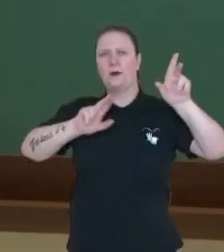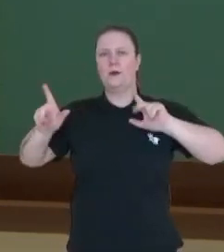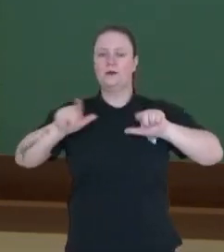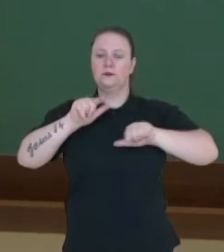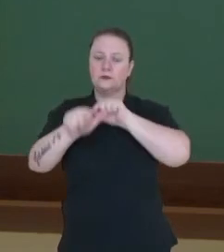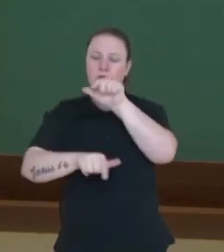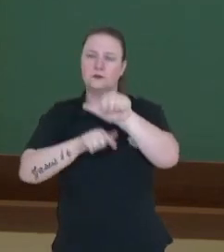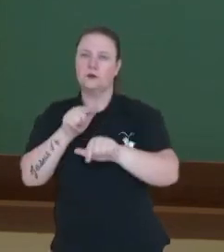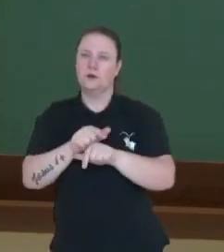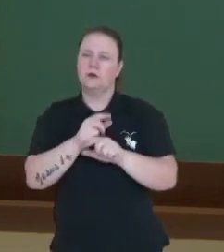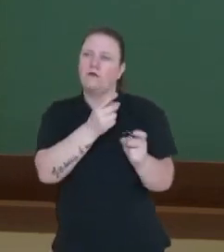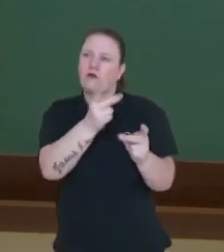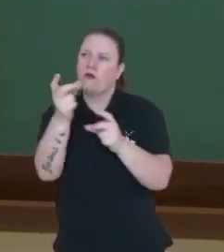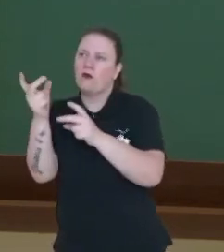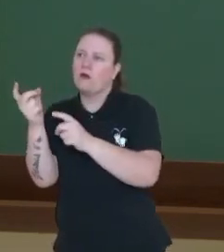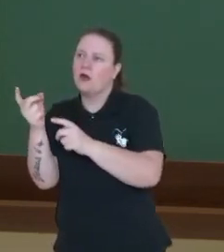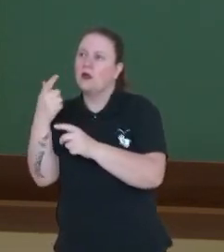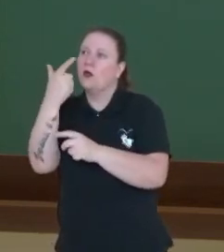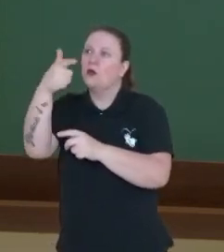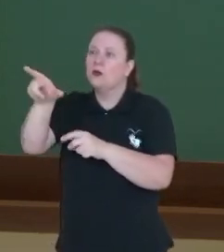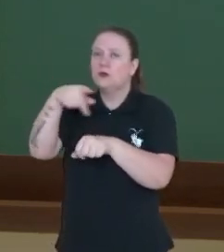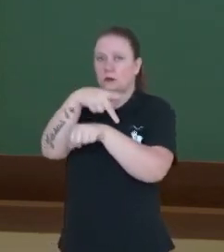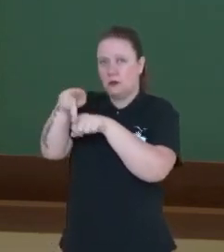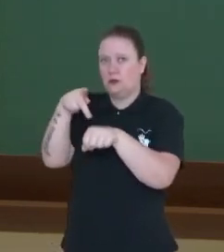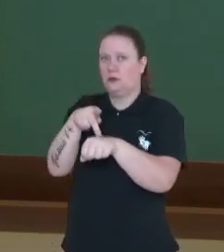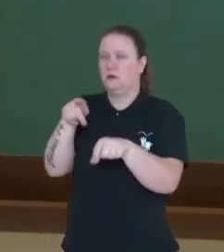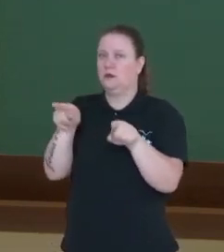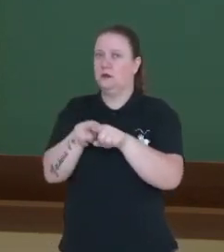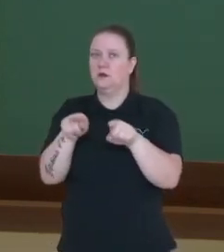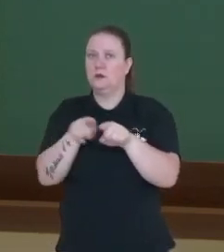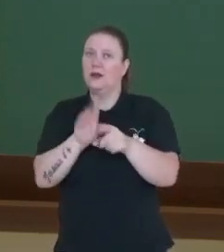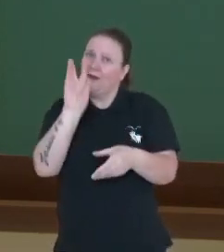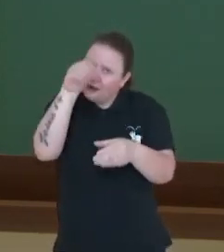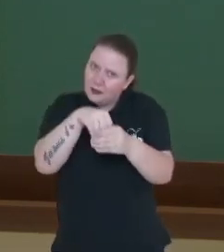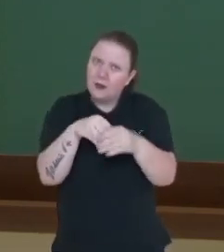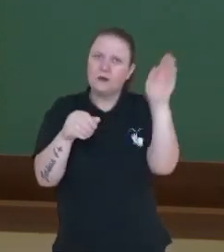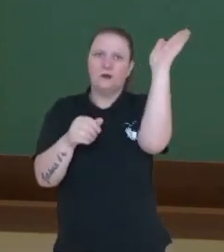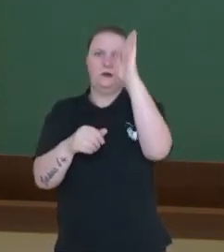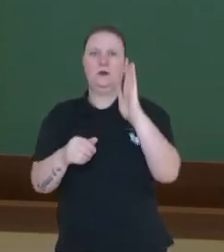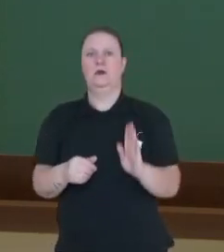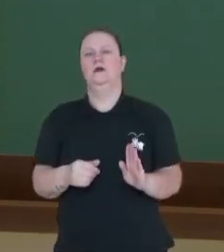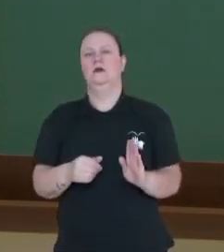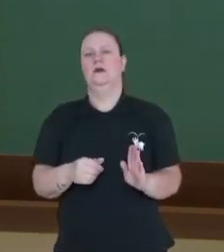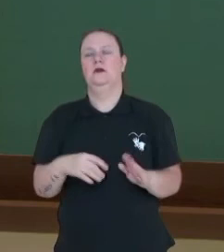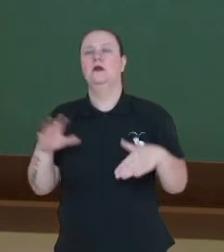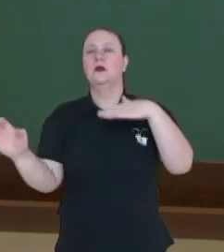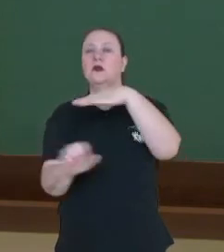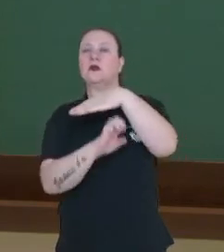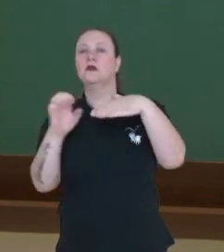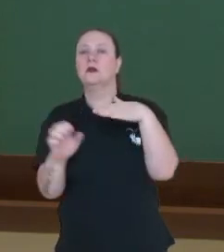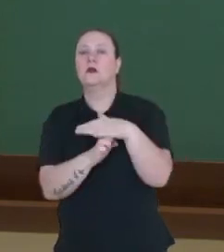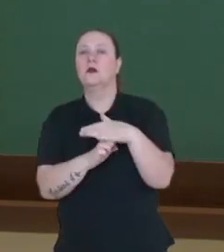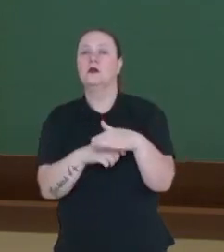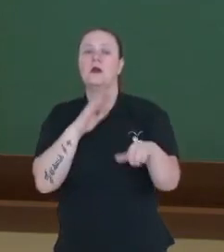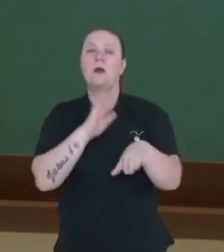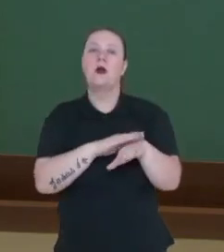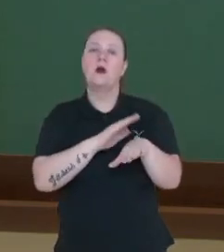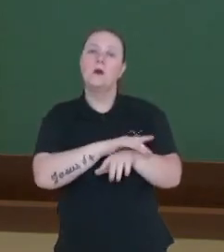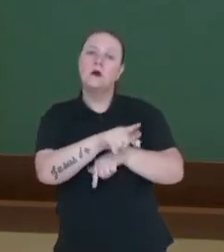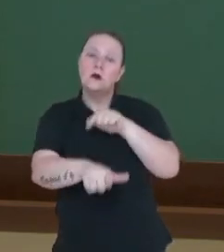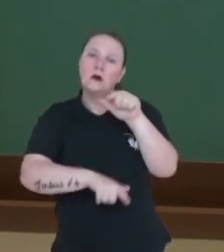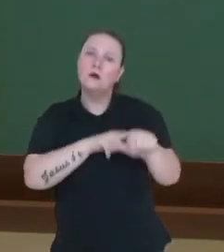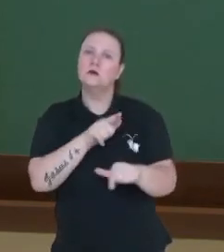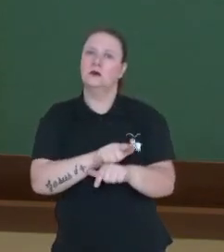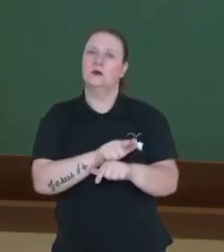trabalham com exportação e importação de mercadorias, como nós temos os exemplos. E também grandes empresas prestadoras de serviço, que